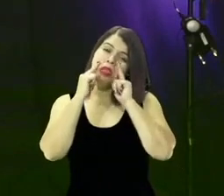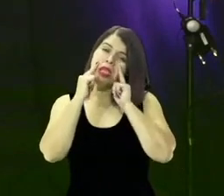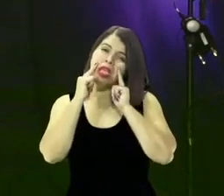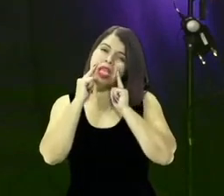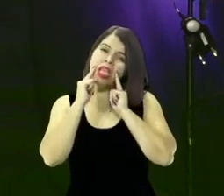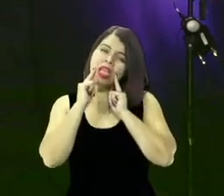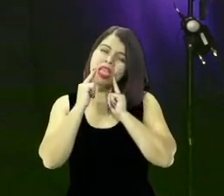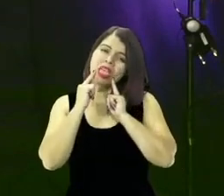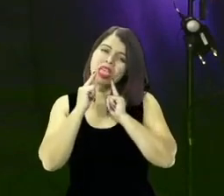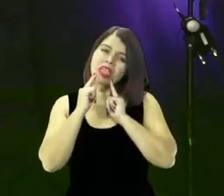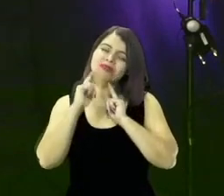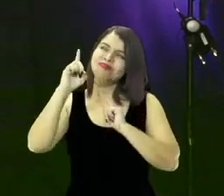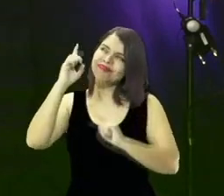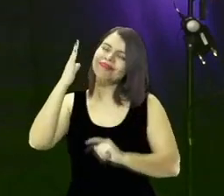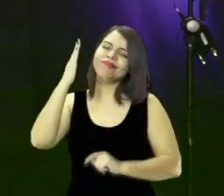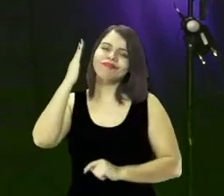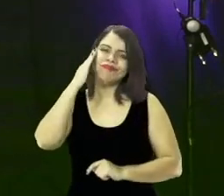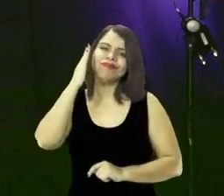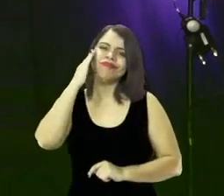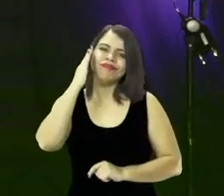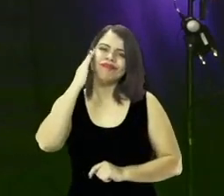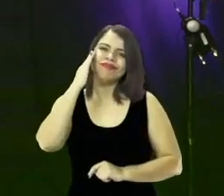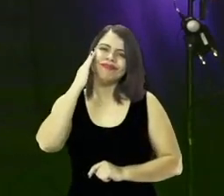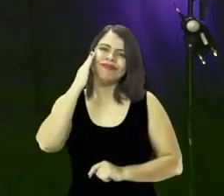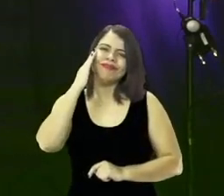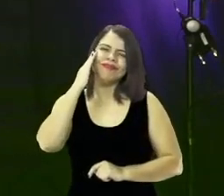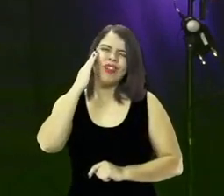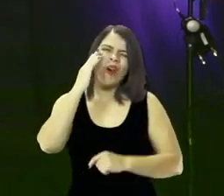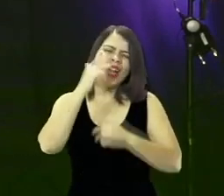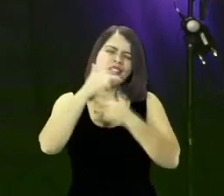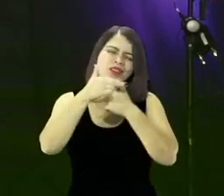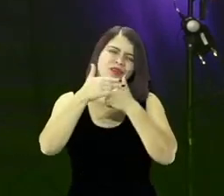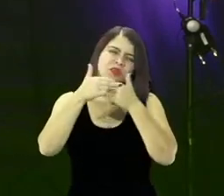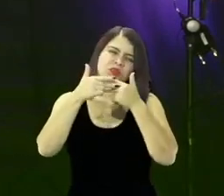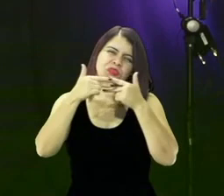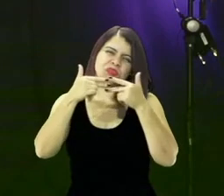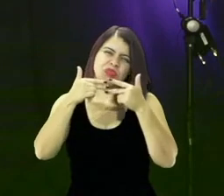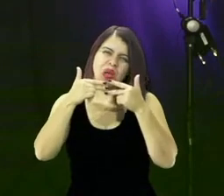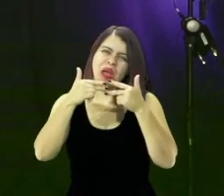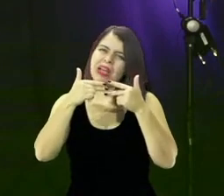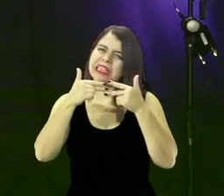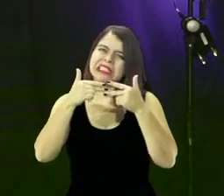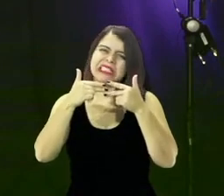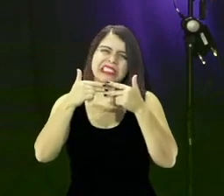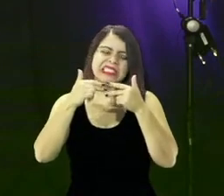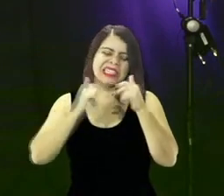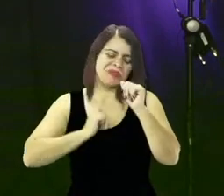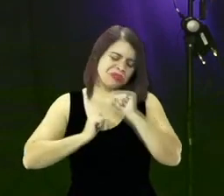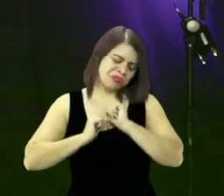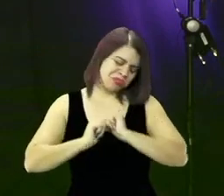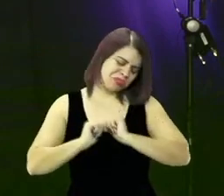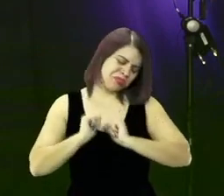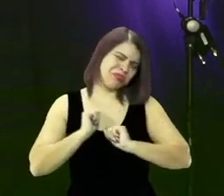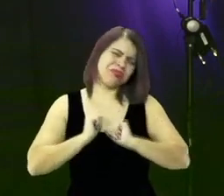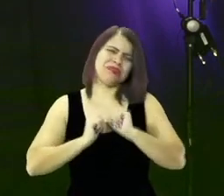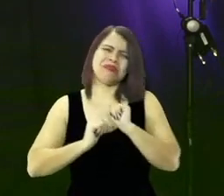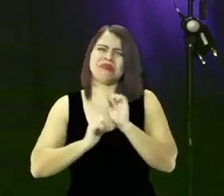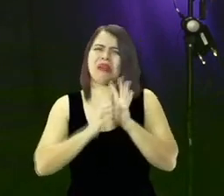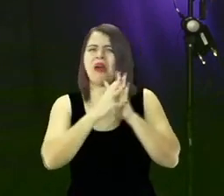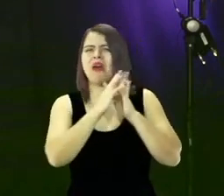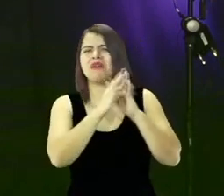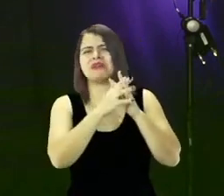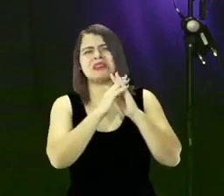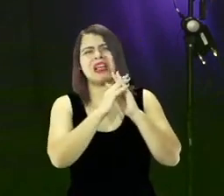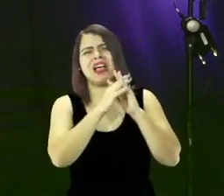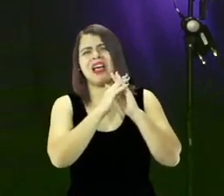desceram dos seus olhos quanta frustração você já sentiu quanto desapontamento quanta confusão talvez já